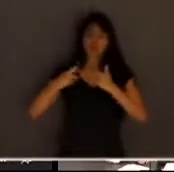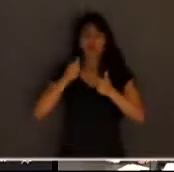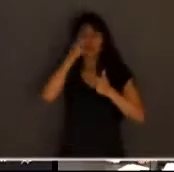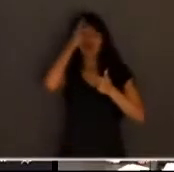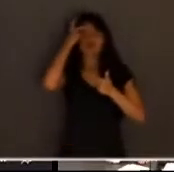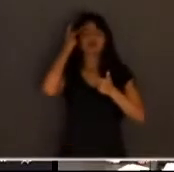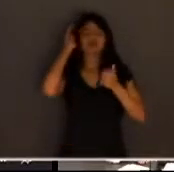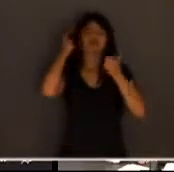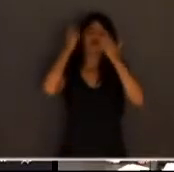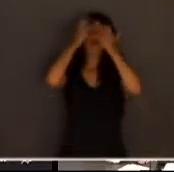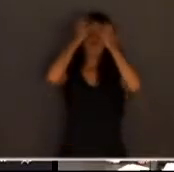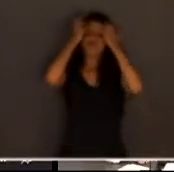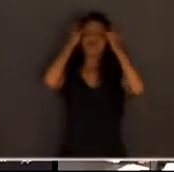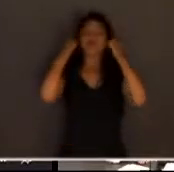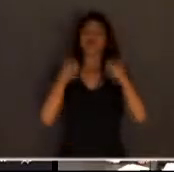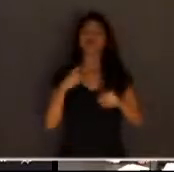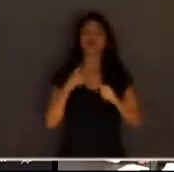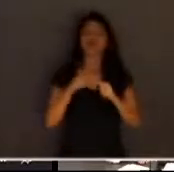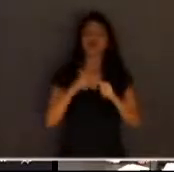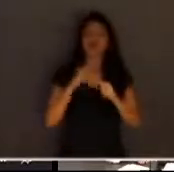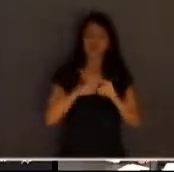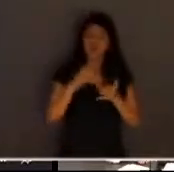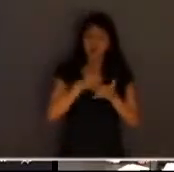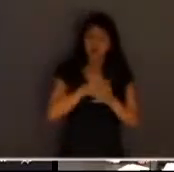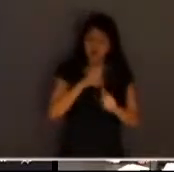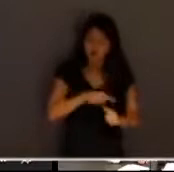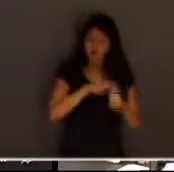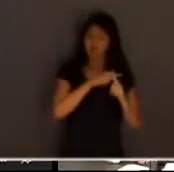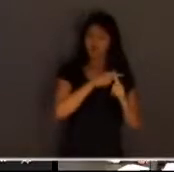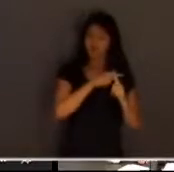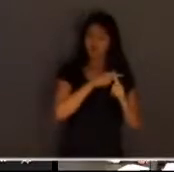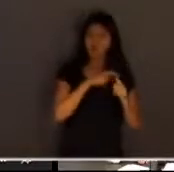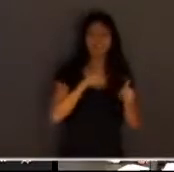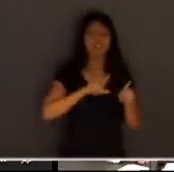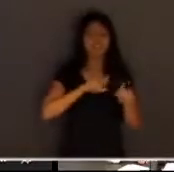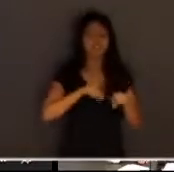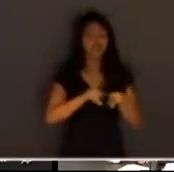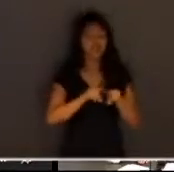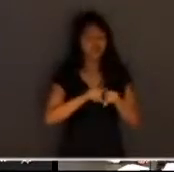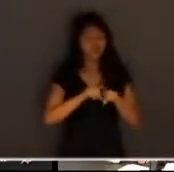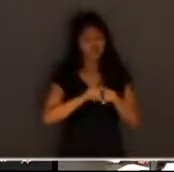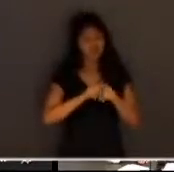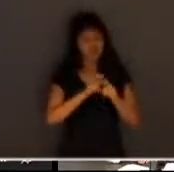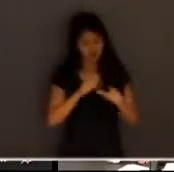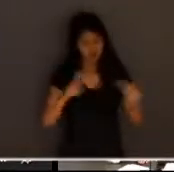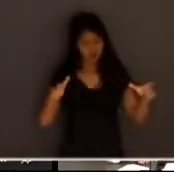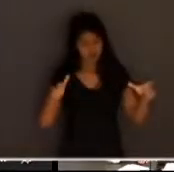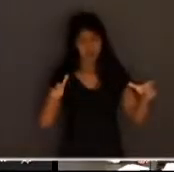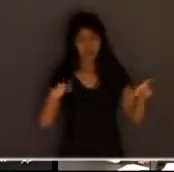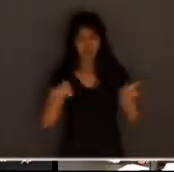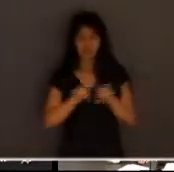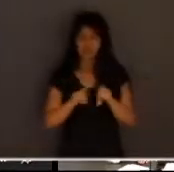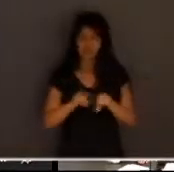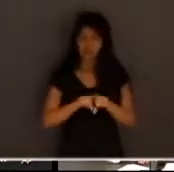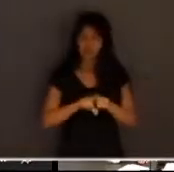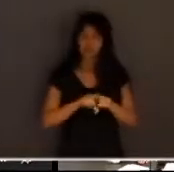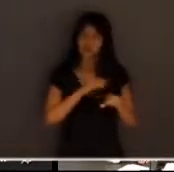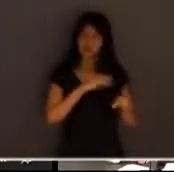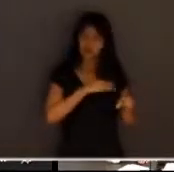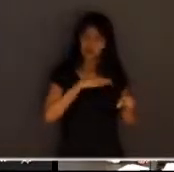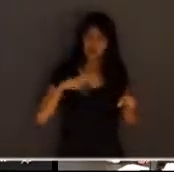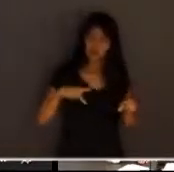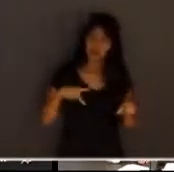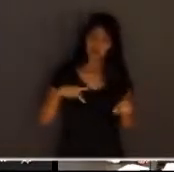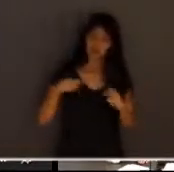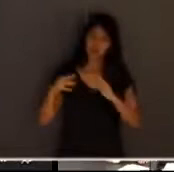a partir disso nós temos uma grandeza do ministério público em todas